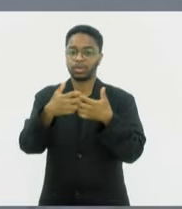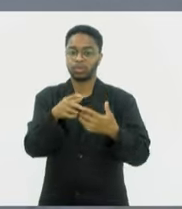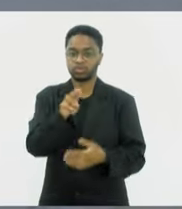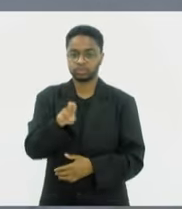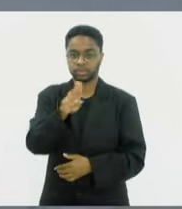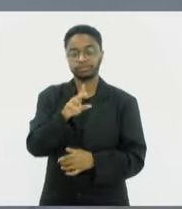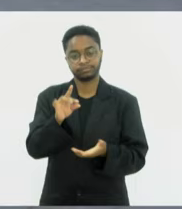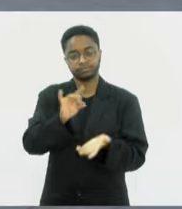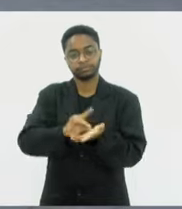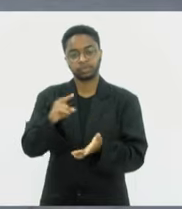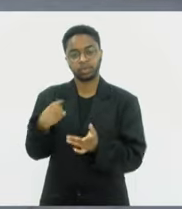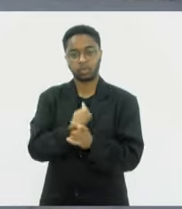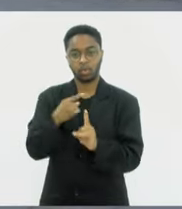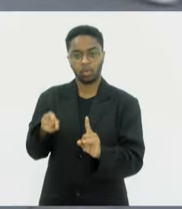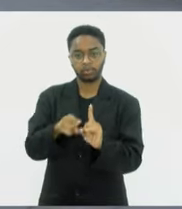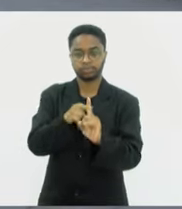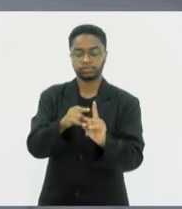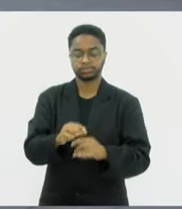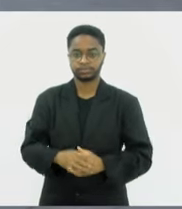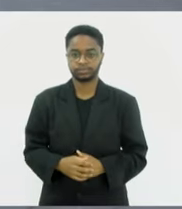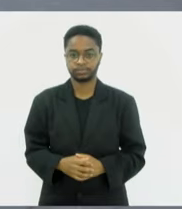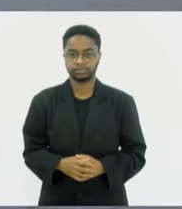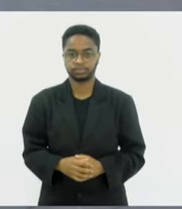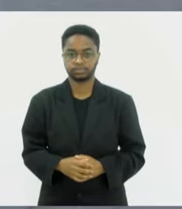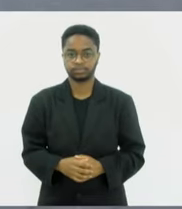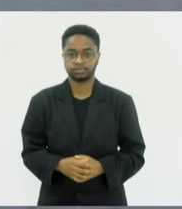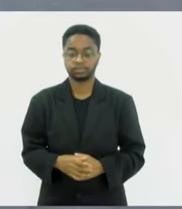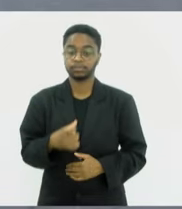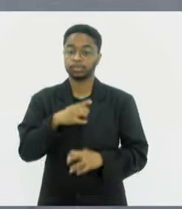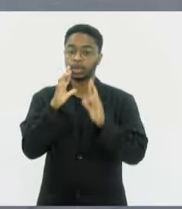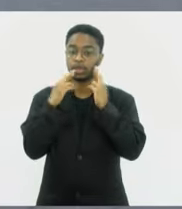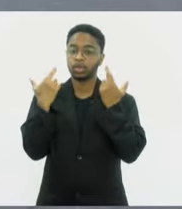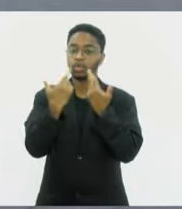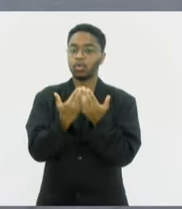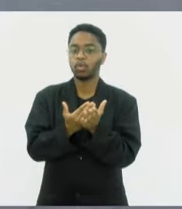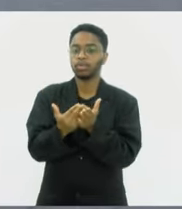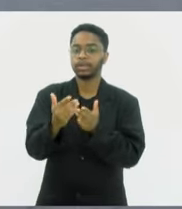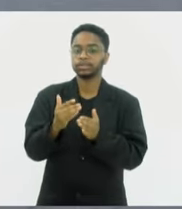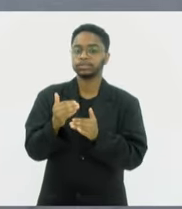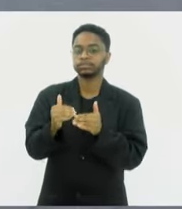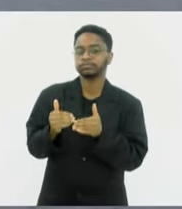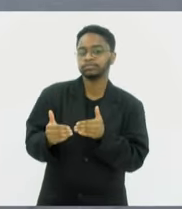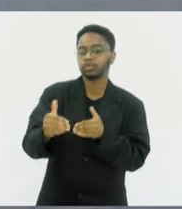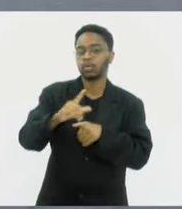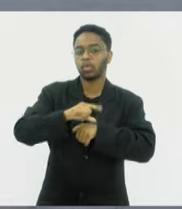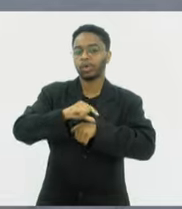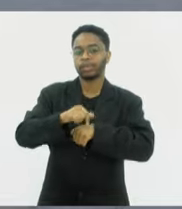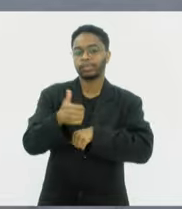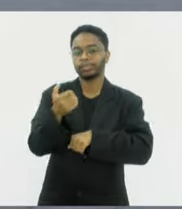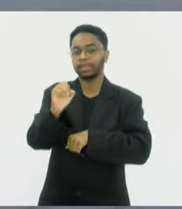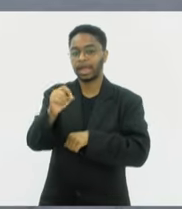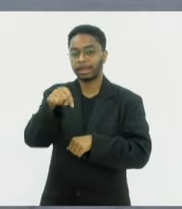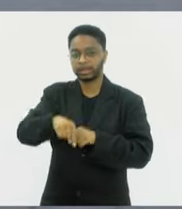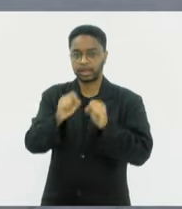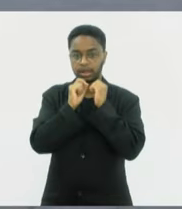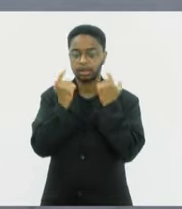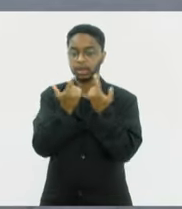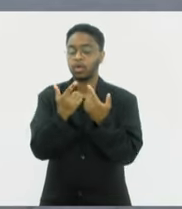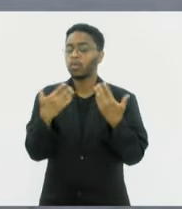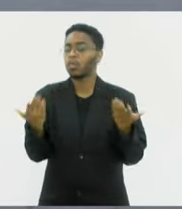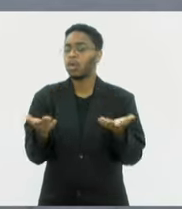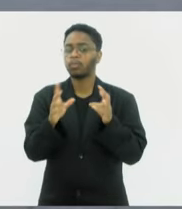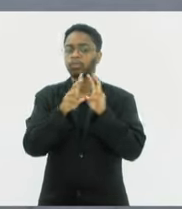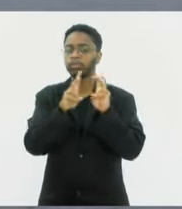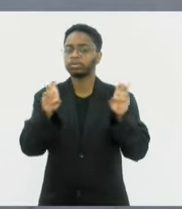objetivos da nossa frente. Deputado, a reunião que começa daqui a pouquinho, às 10 horas, aqui na LERJ, qual será o tema debatido